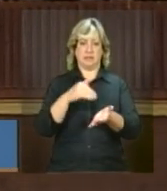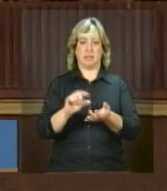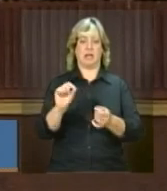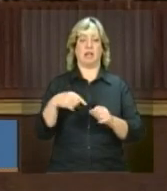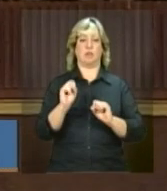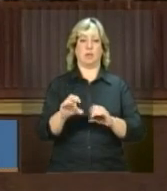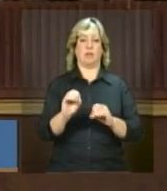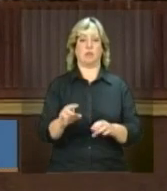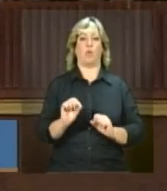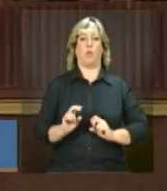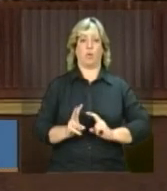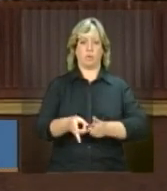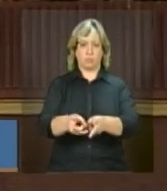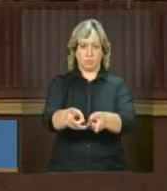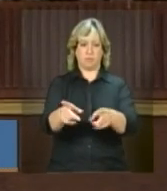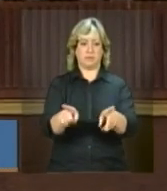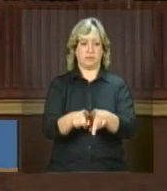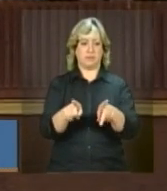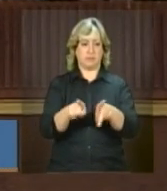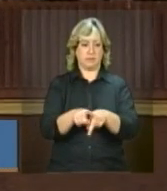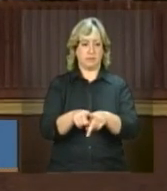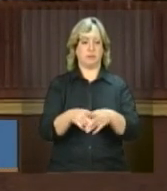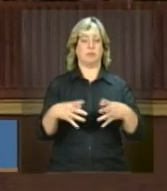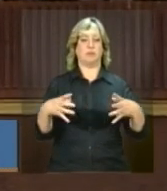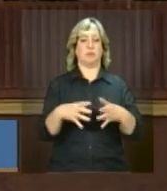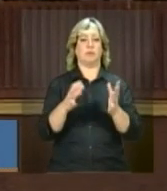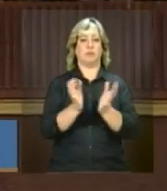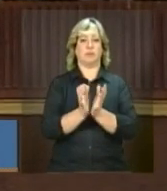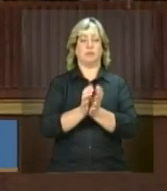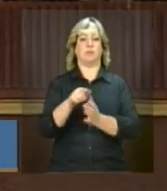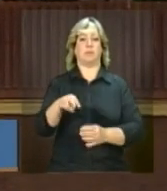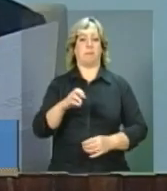Alfabização, Diversidade e Inclusão do MEC.